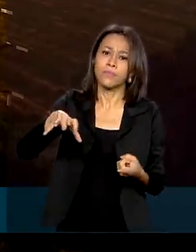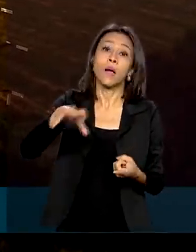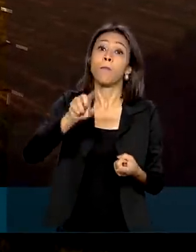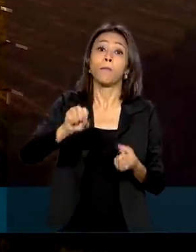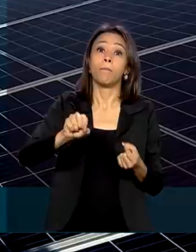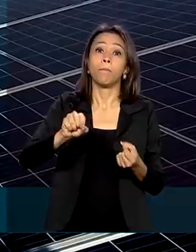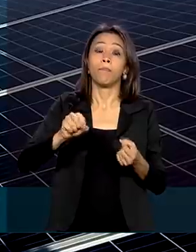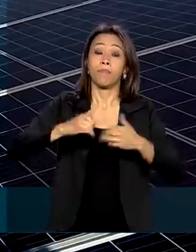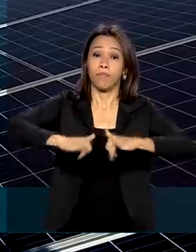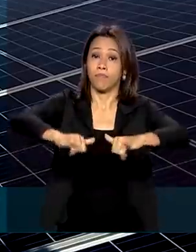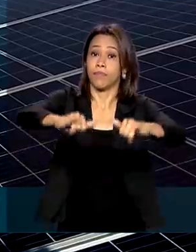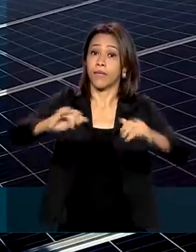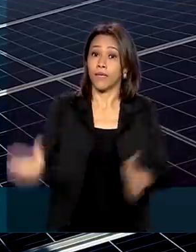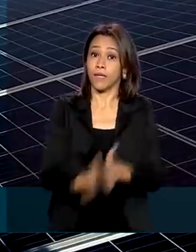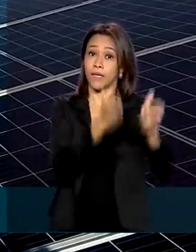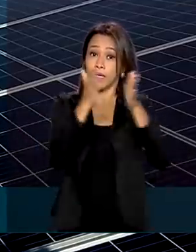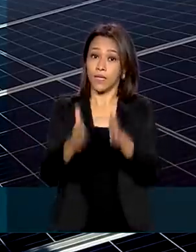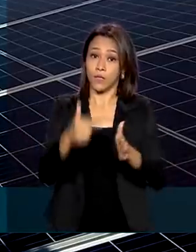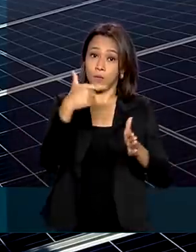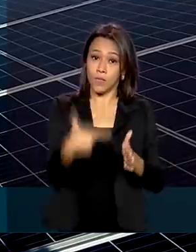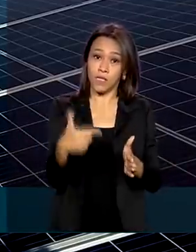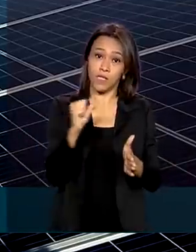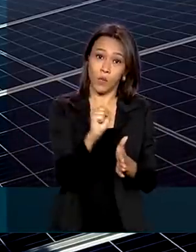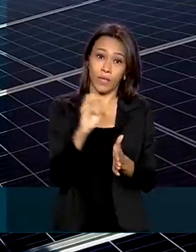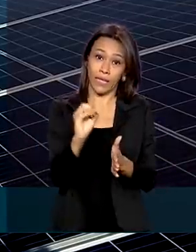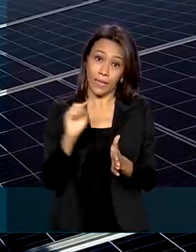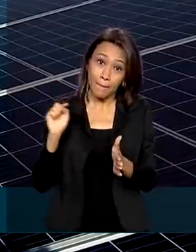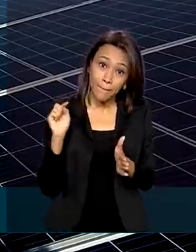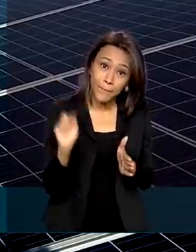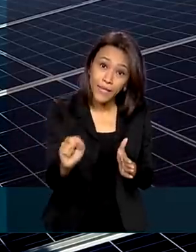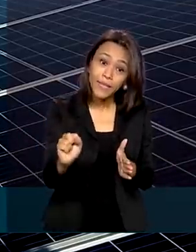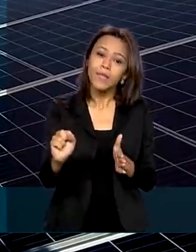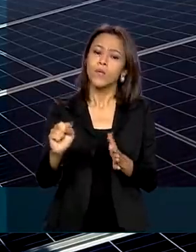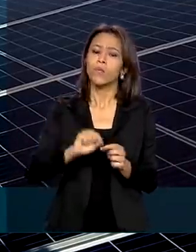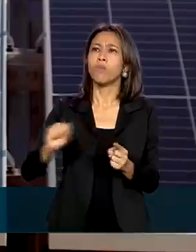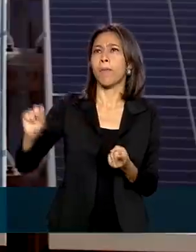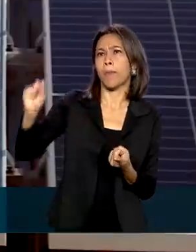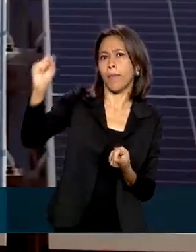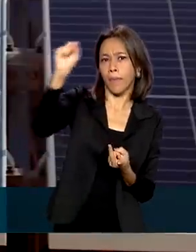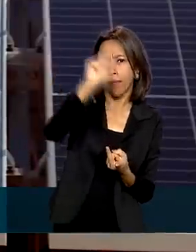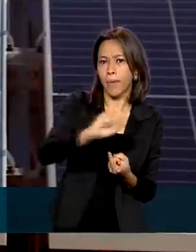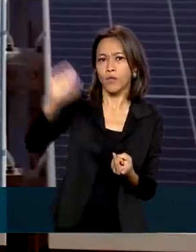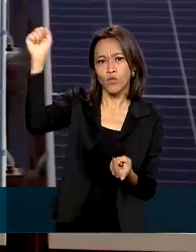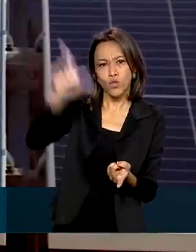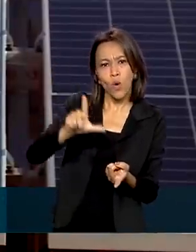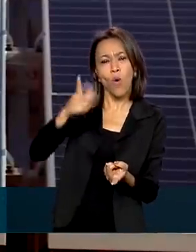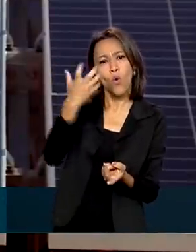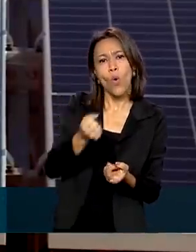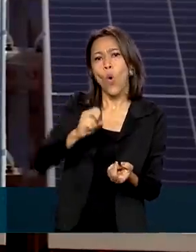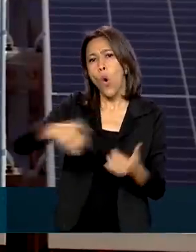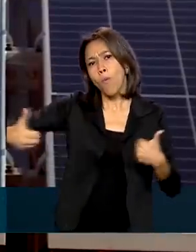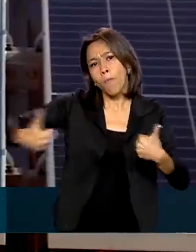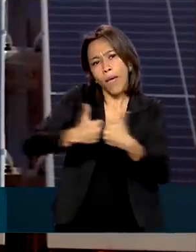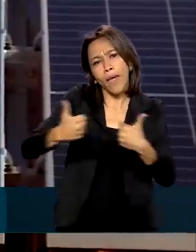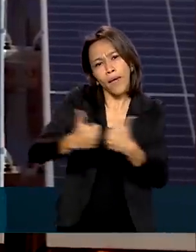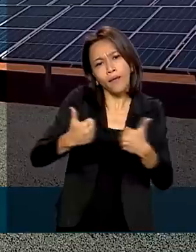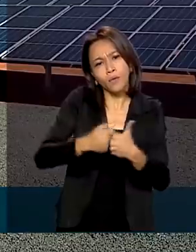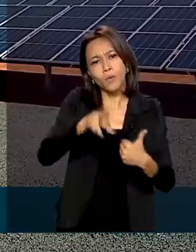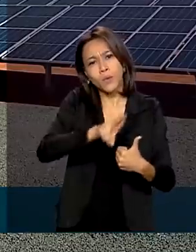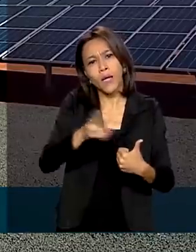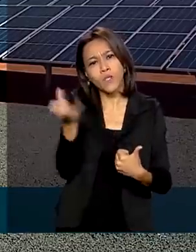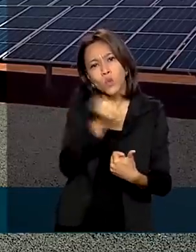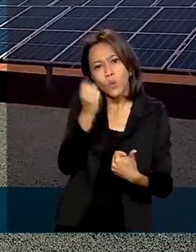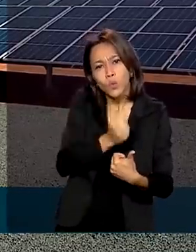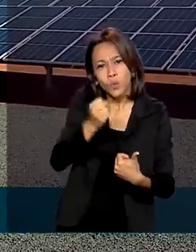transmissão, e 280 mil usinas de geração distribuída, próximas ou no local de consumo,